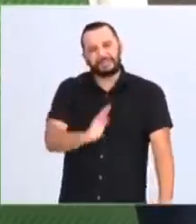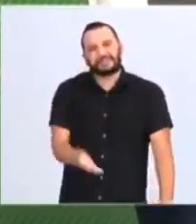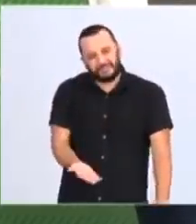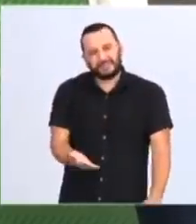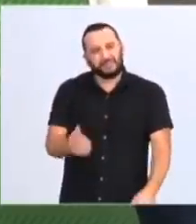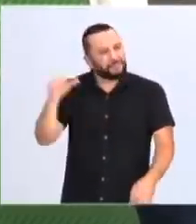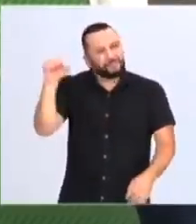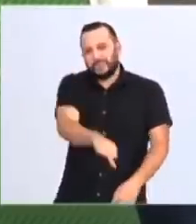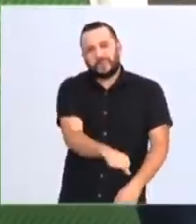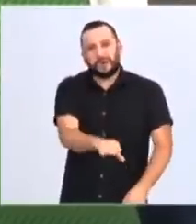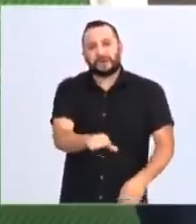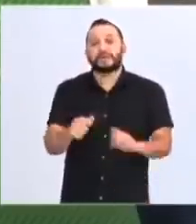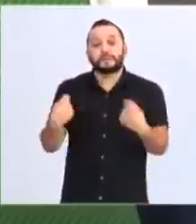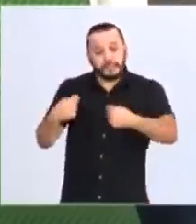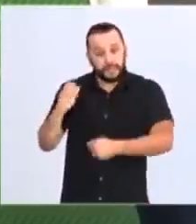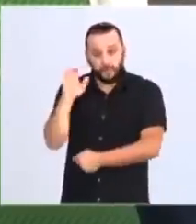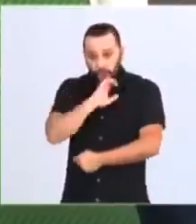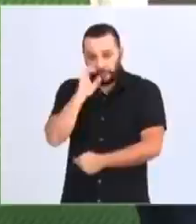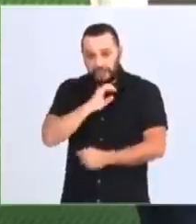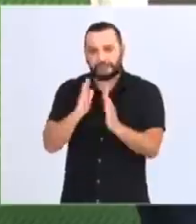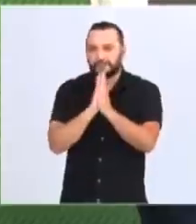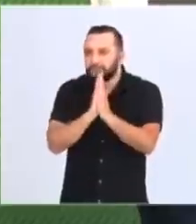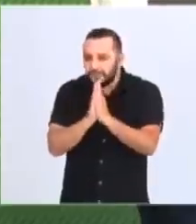urgência. É isso o que esperamos da Anvisa.